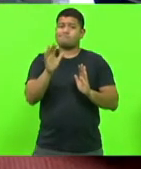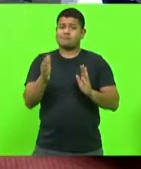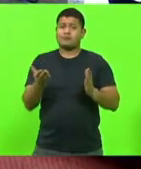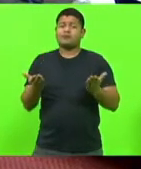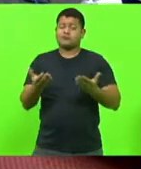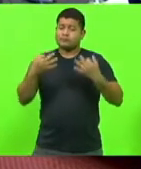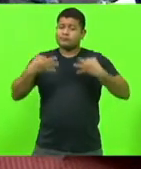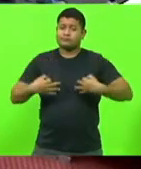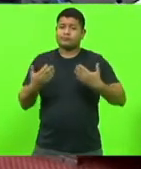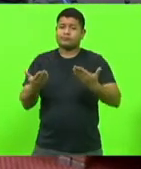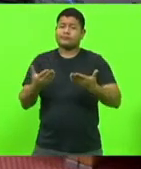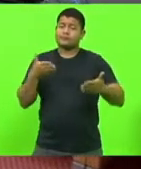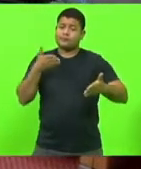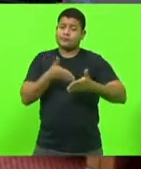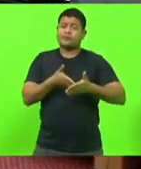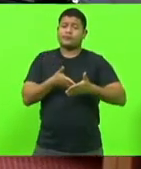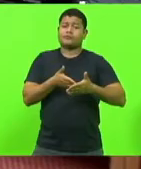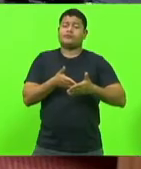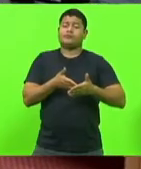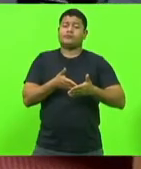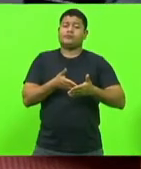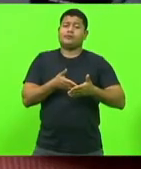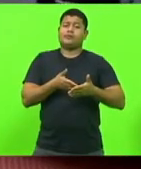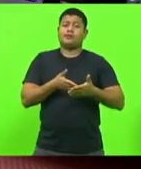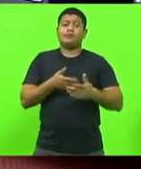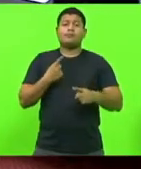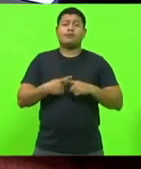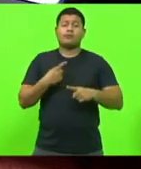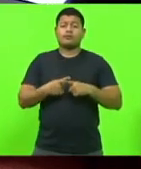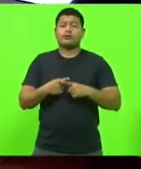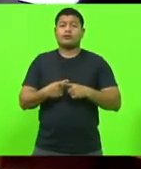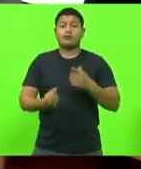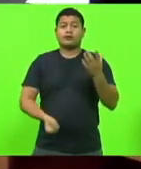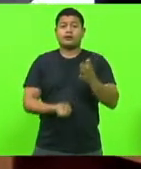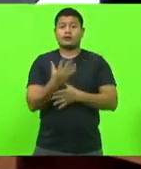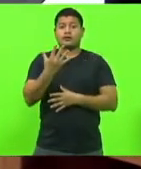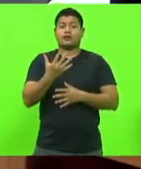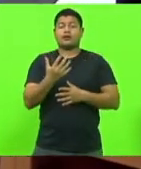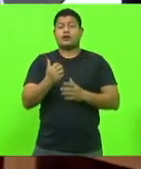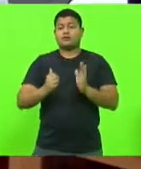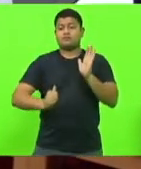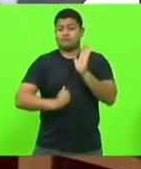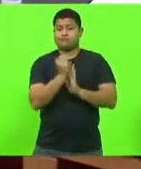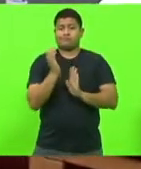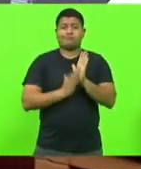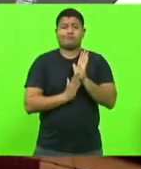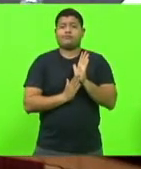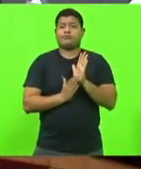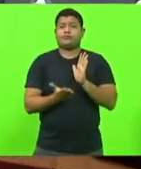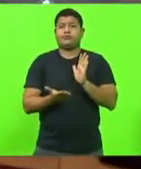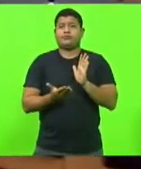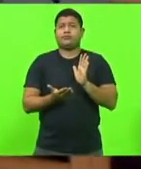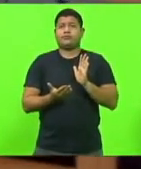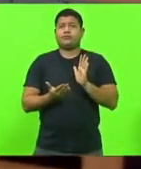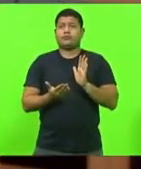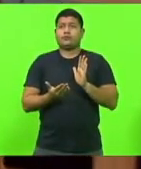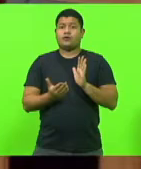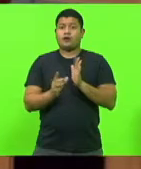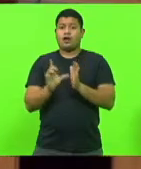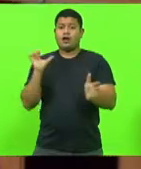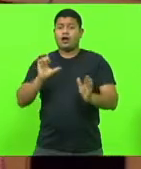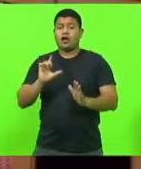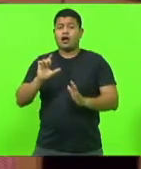correto o veto porque estabelece uma multa ali a ser definida em